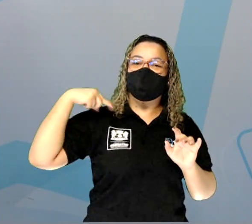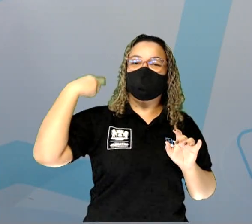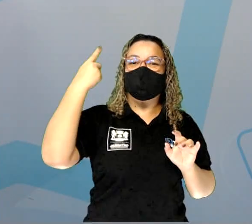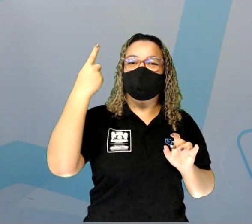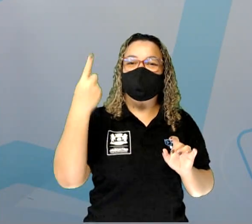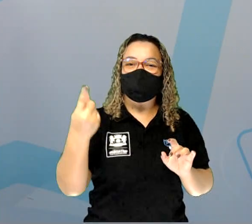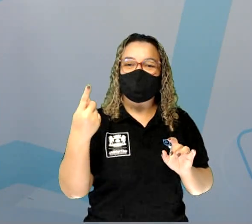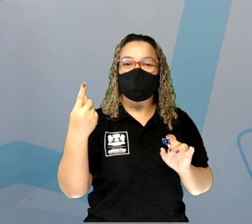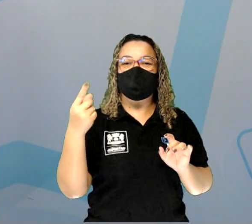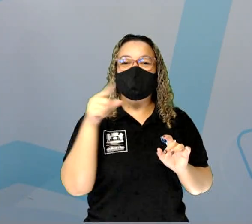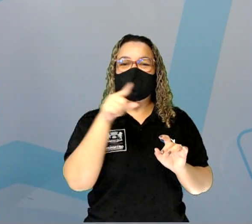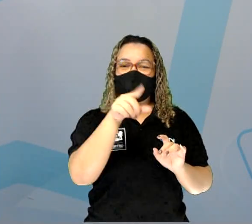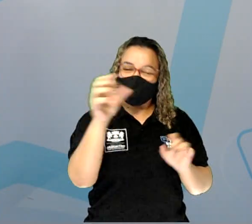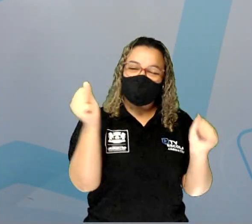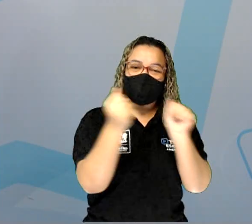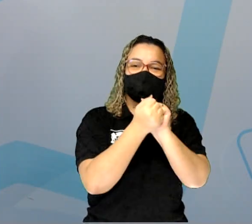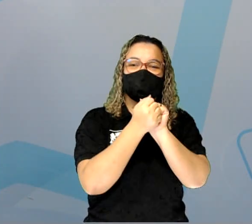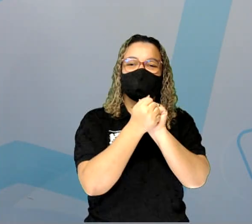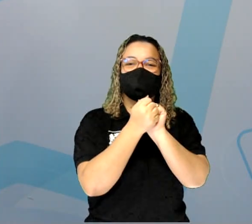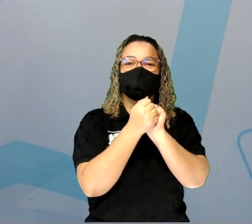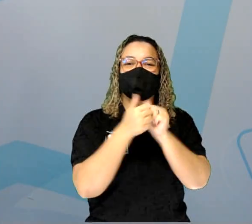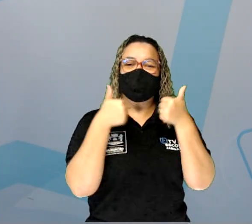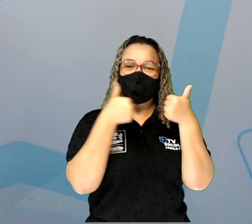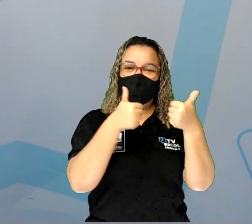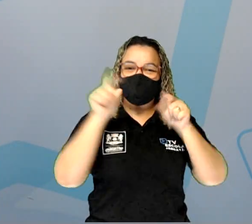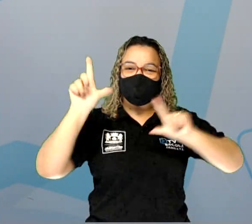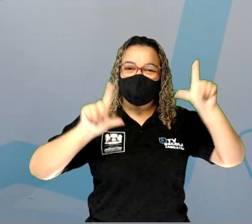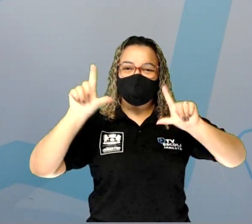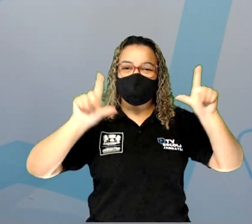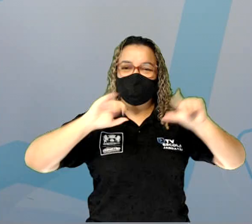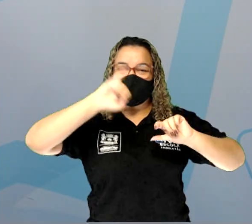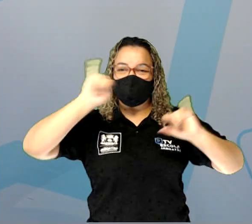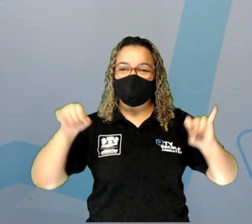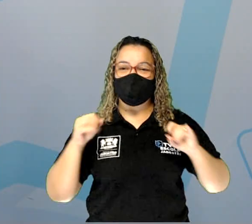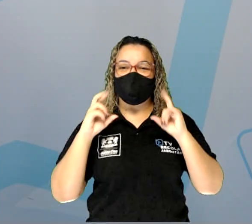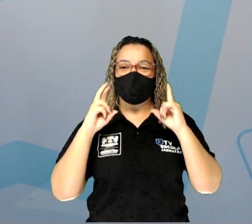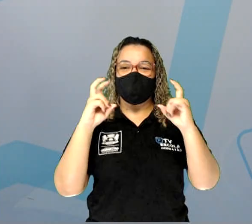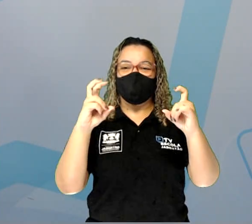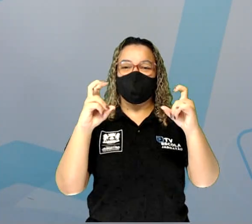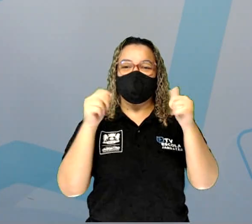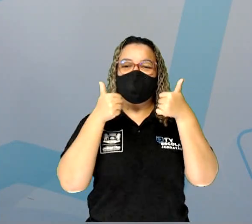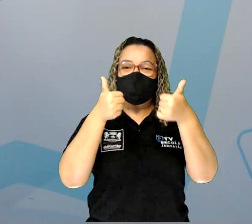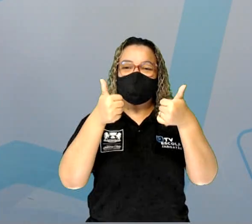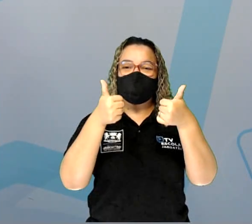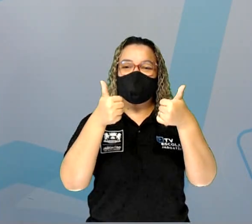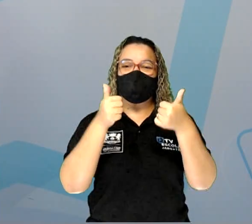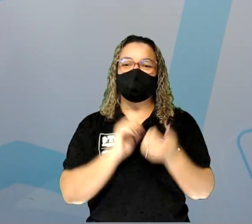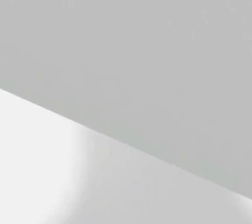e continua com a gente na nossa TV Escola Jaboatão. Valeu!